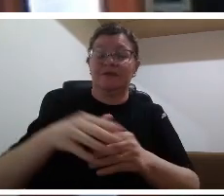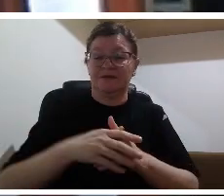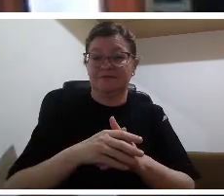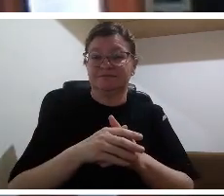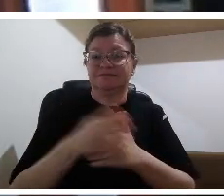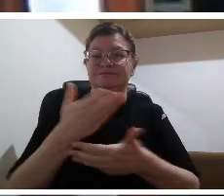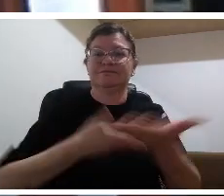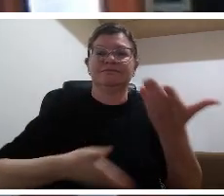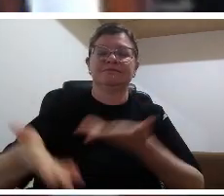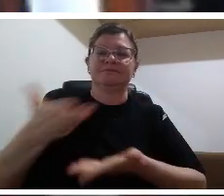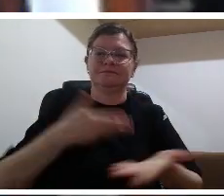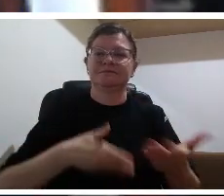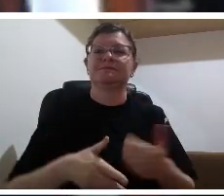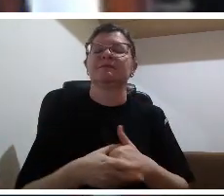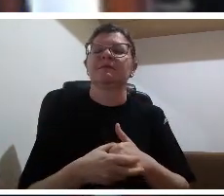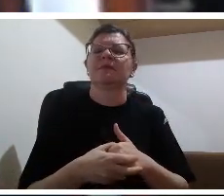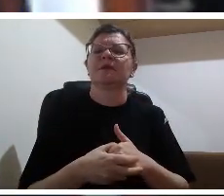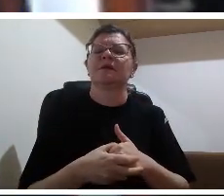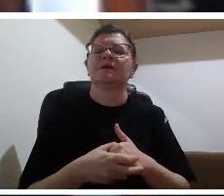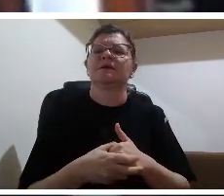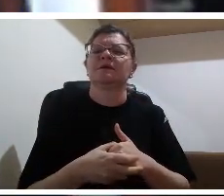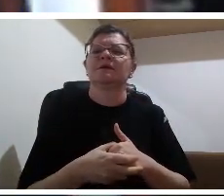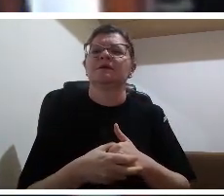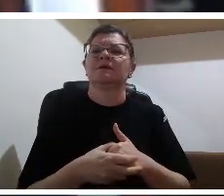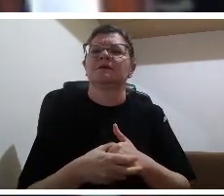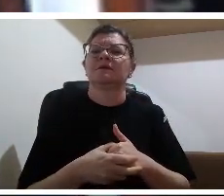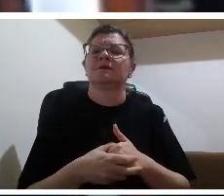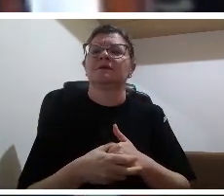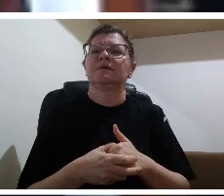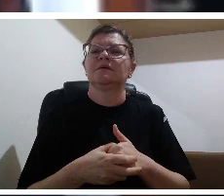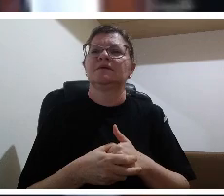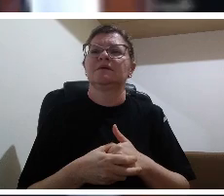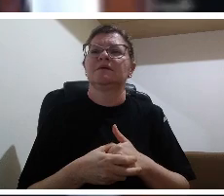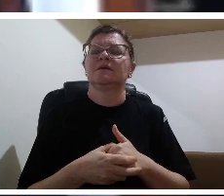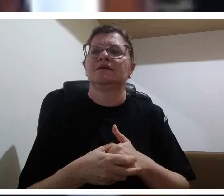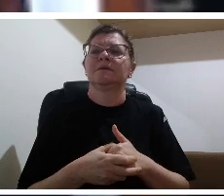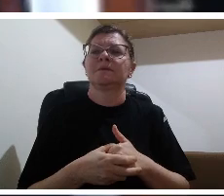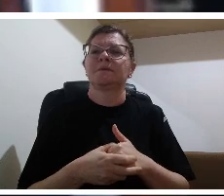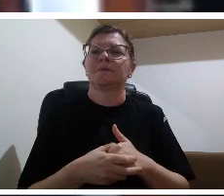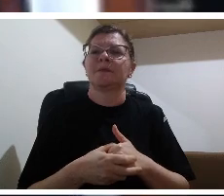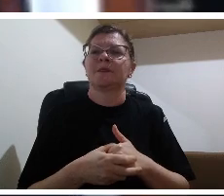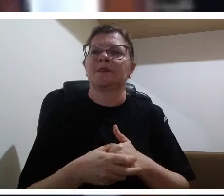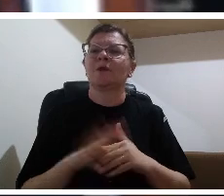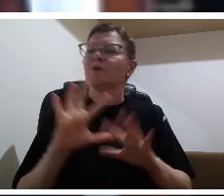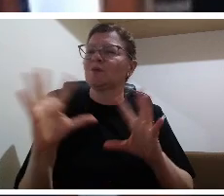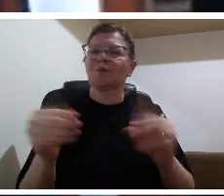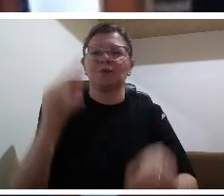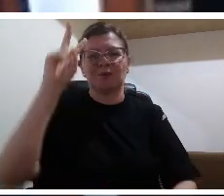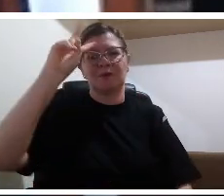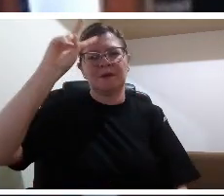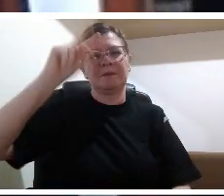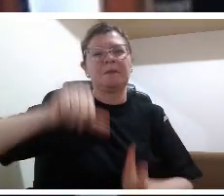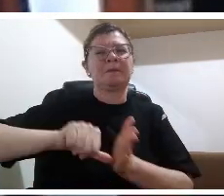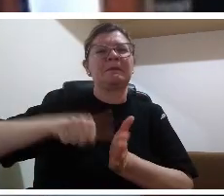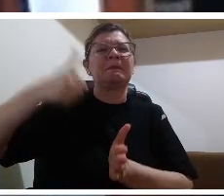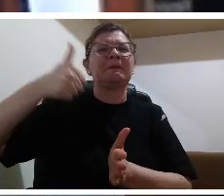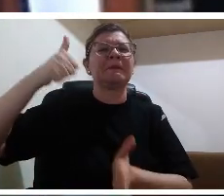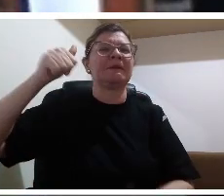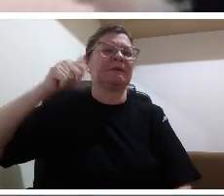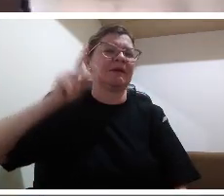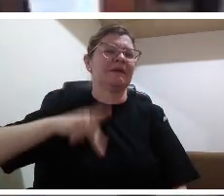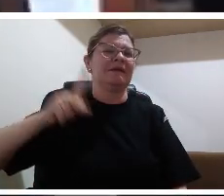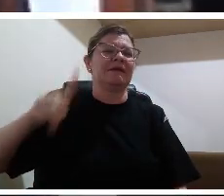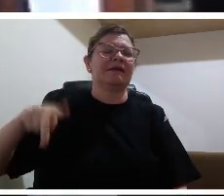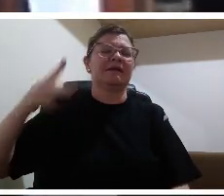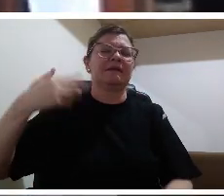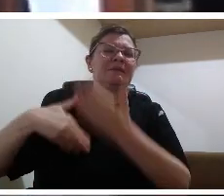por que que a lembra da primeira professora se lembra se era mulher se era homem se era bonita se era feia alta se ela